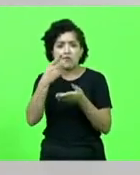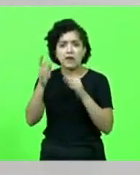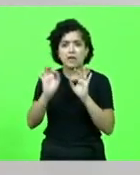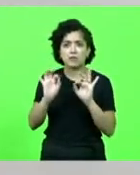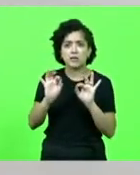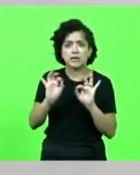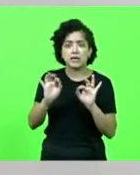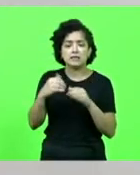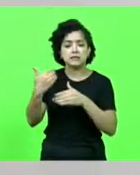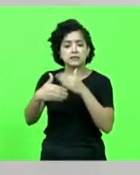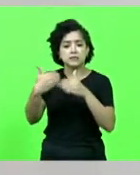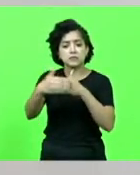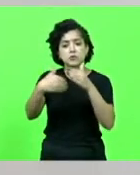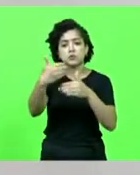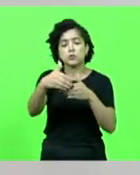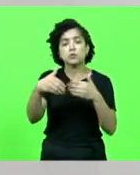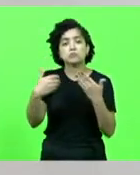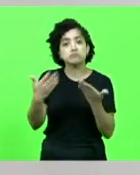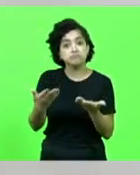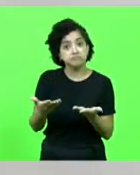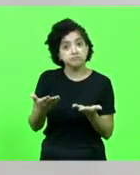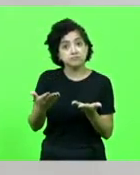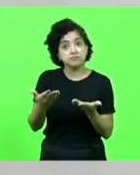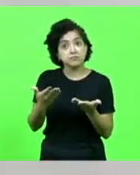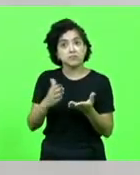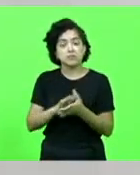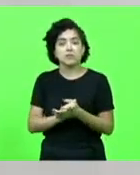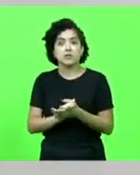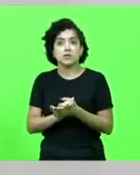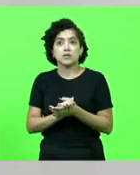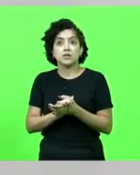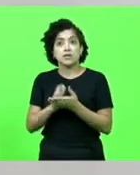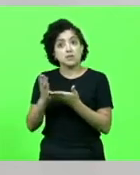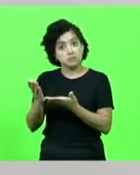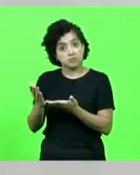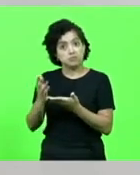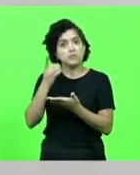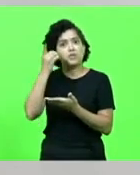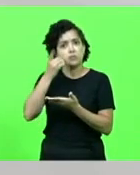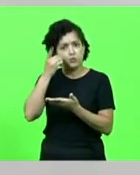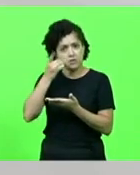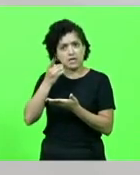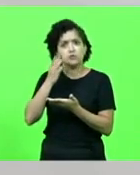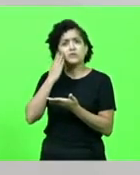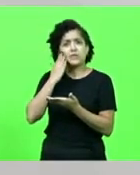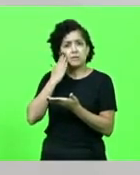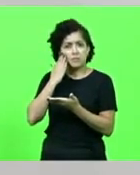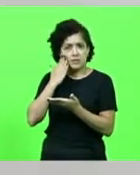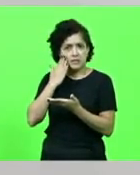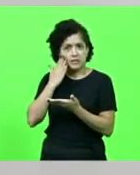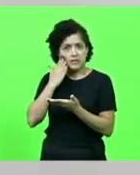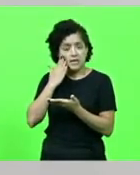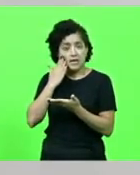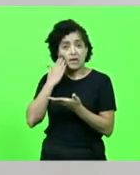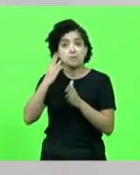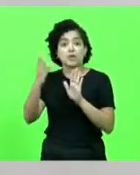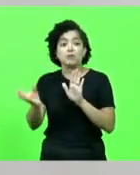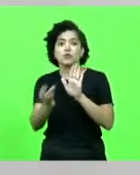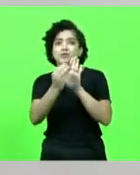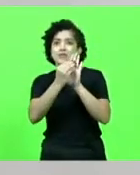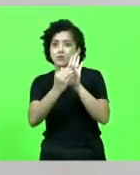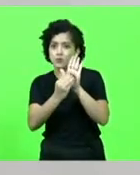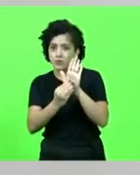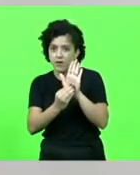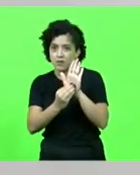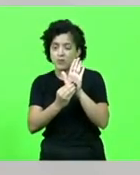logicamente, pelo que eu discorri aqui, o próprio deputado tinha conhecimento legal que, para poder incluir os militares, tinha que